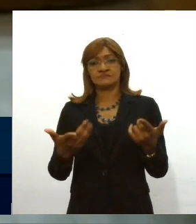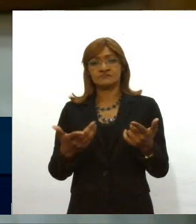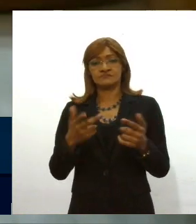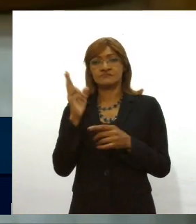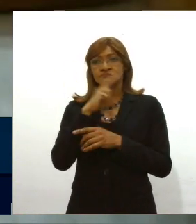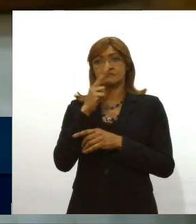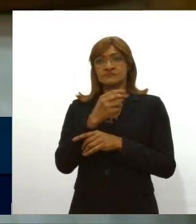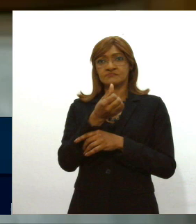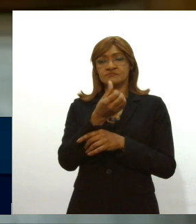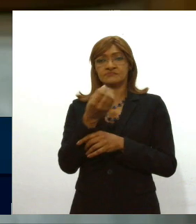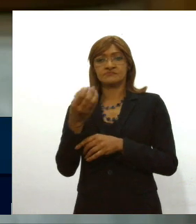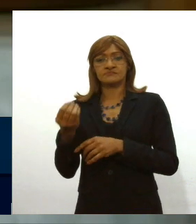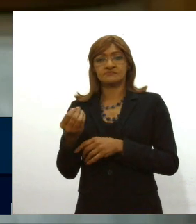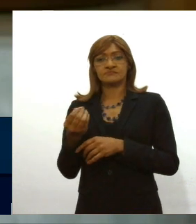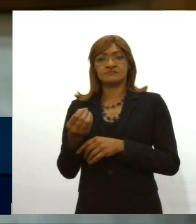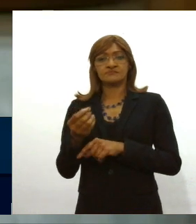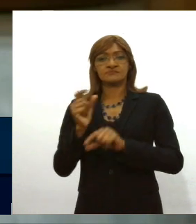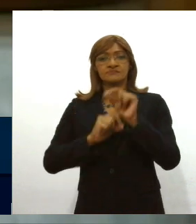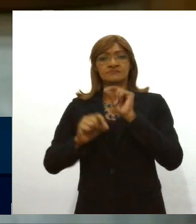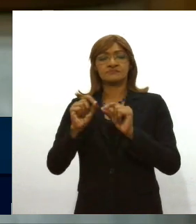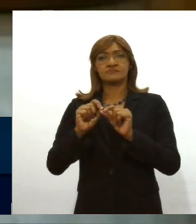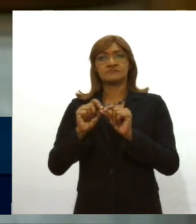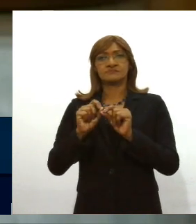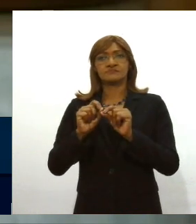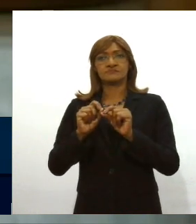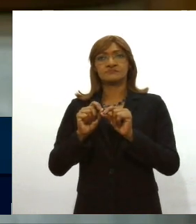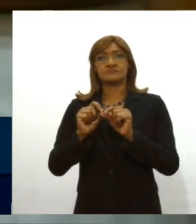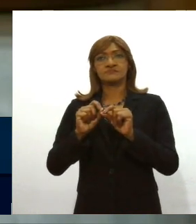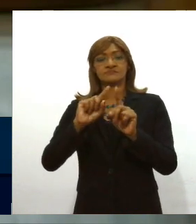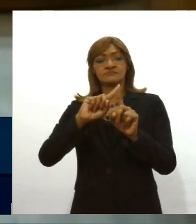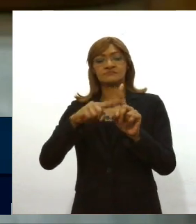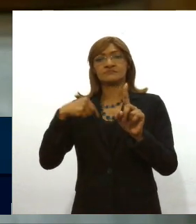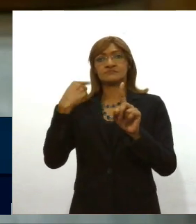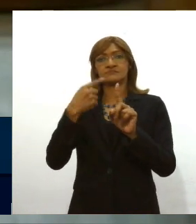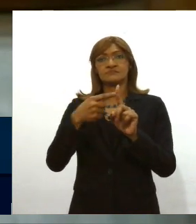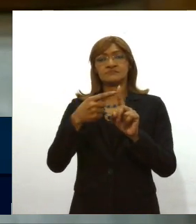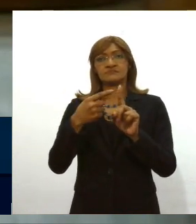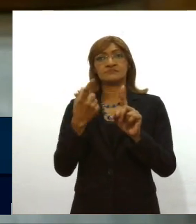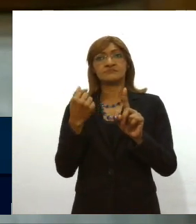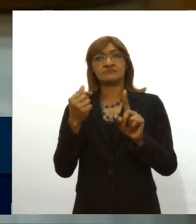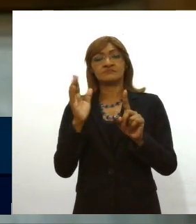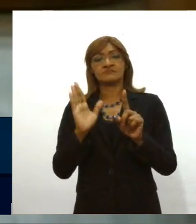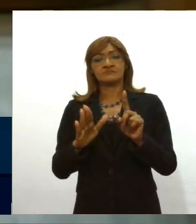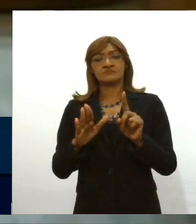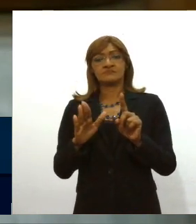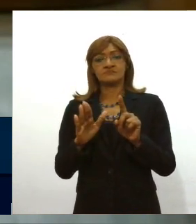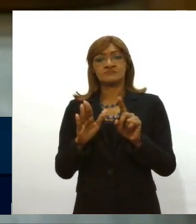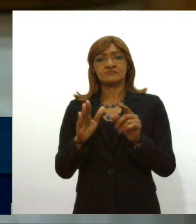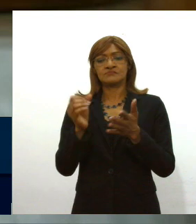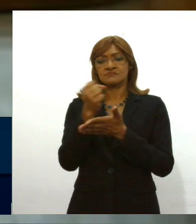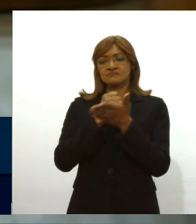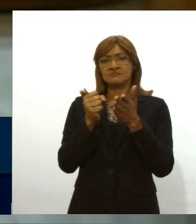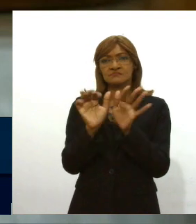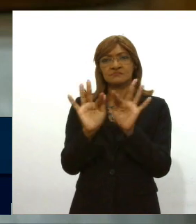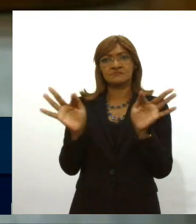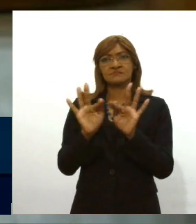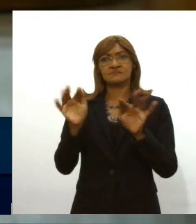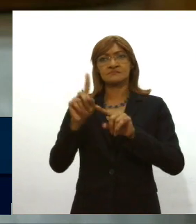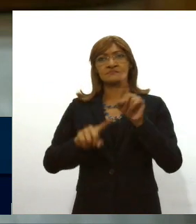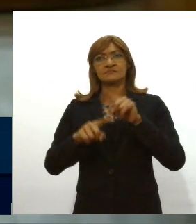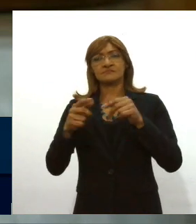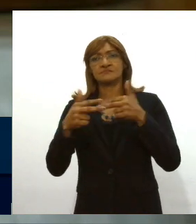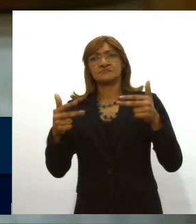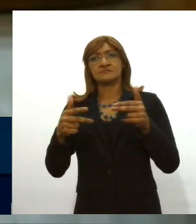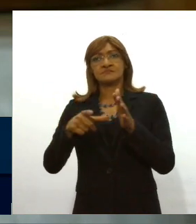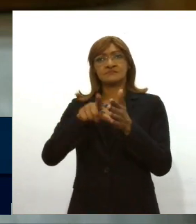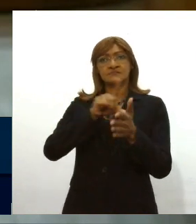subida exorbitante de alguns preços de itens básicos que a população carente não tinha